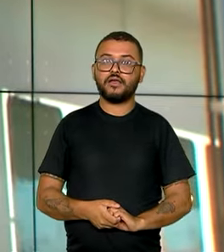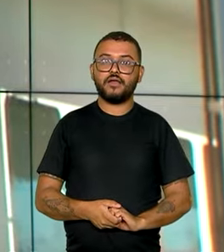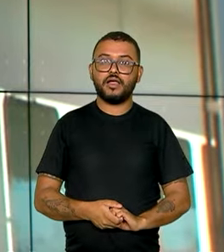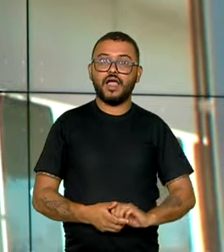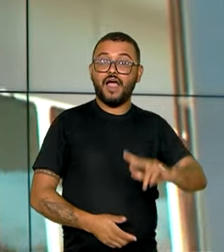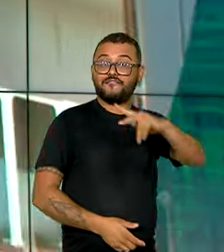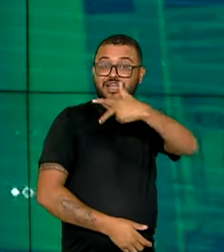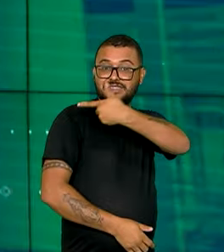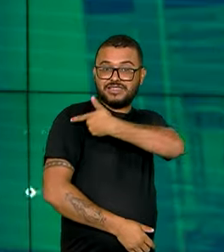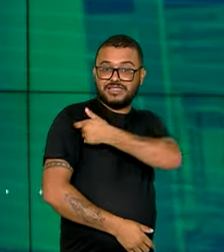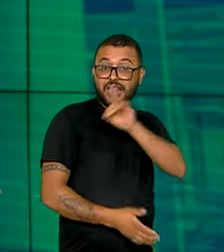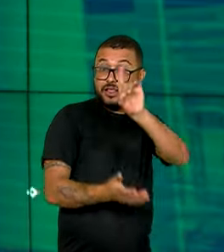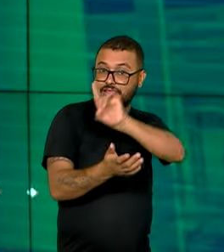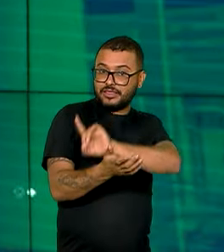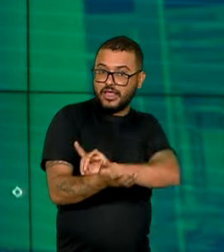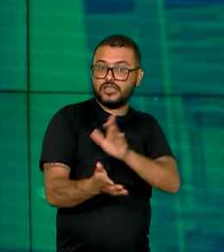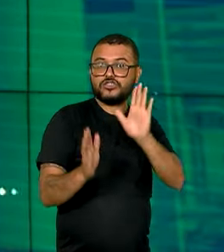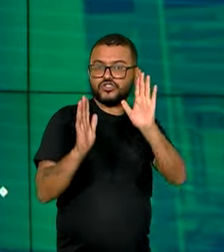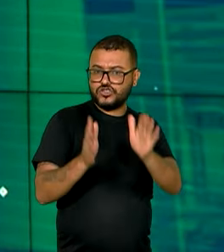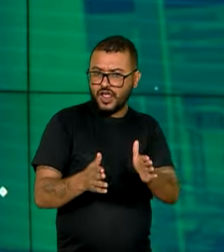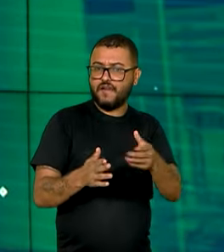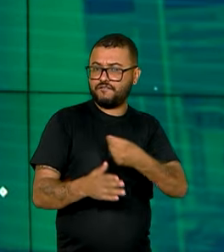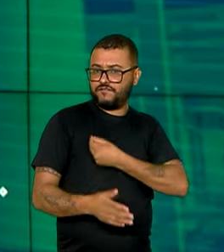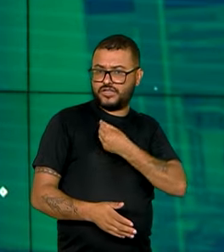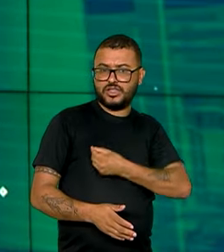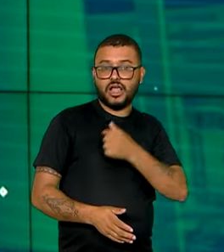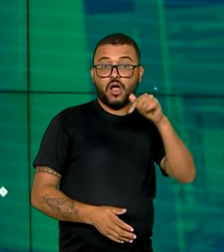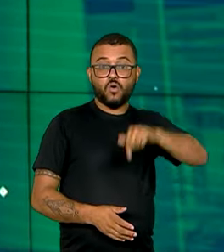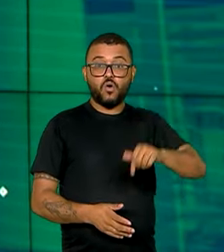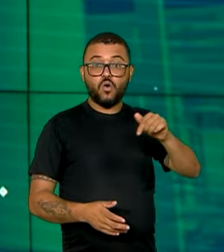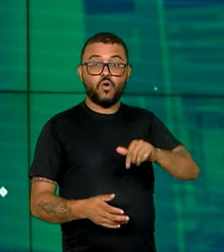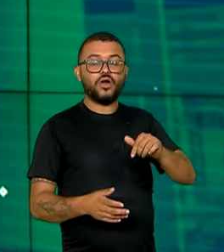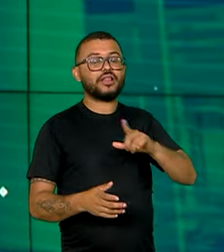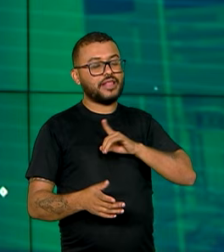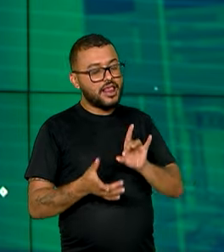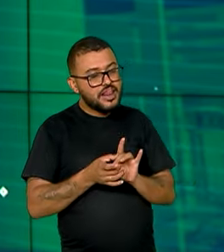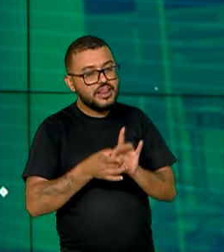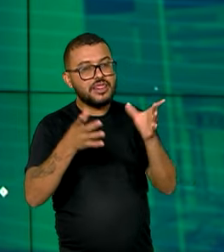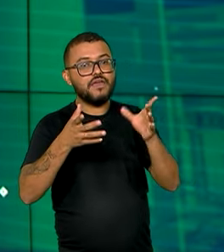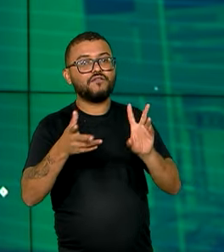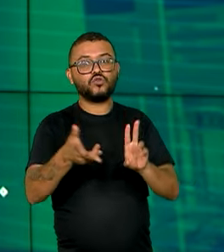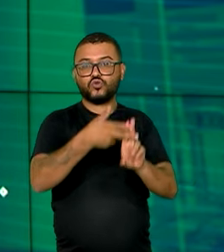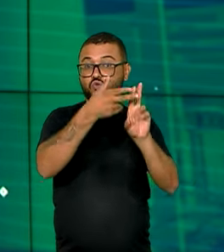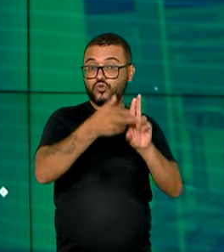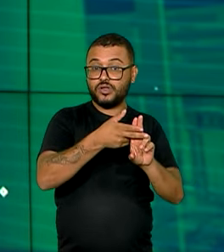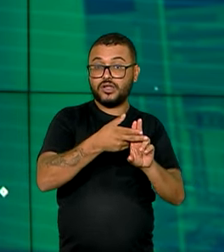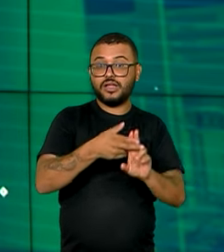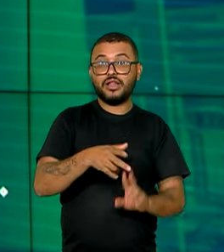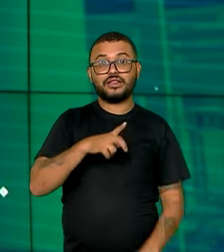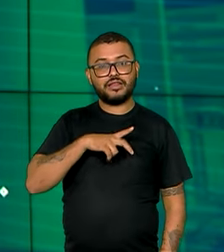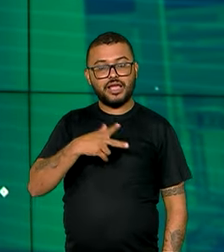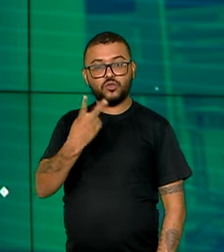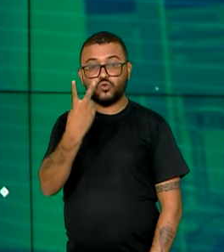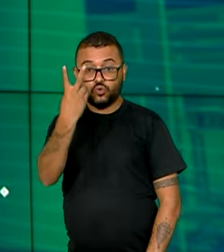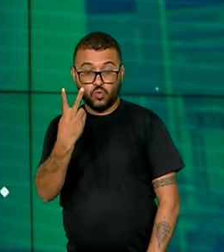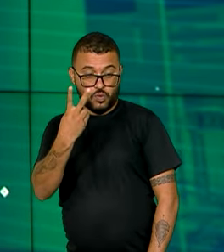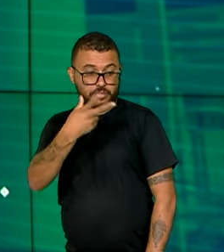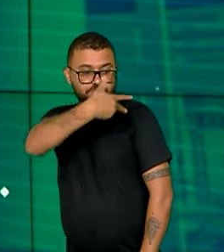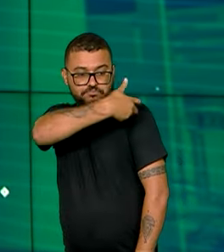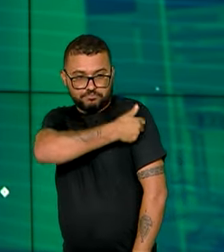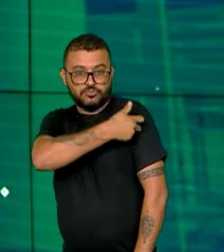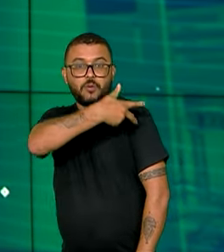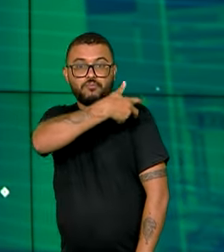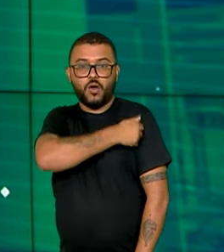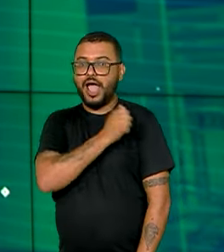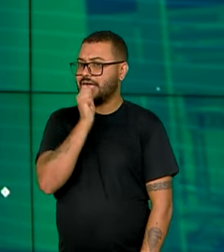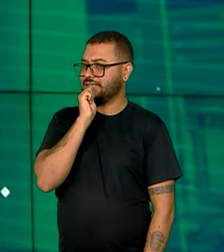A vacina contra a dengue já é uma realidade e neste ano vai estar disponível no SUS. São duas doses, mas